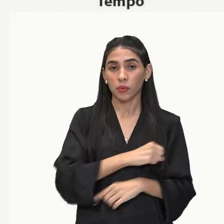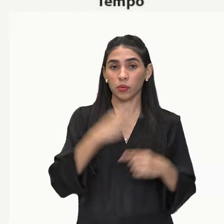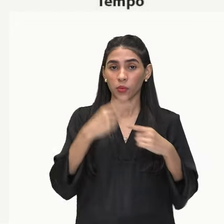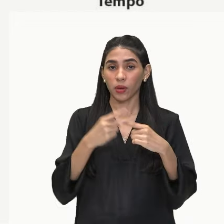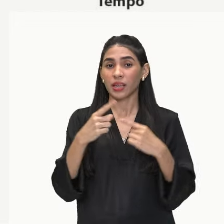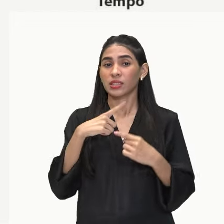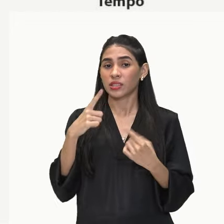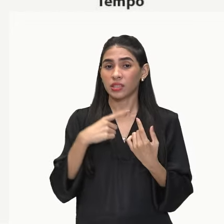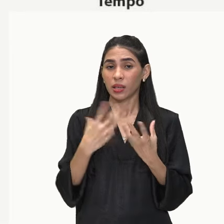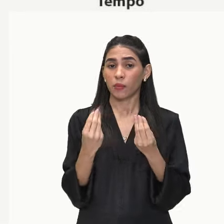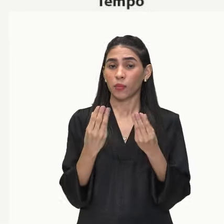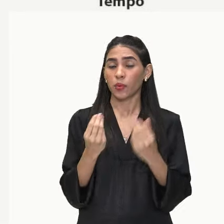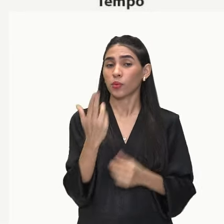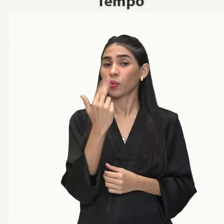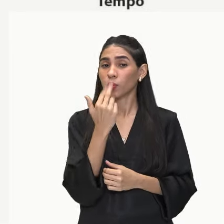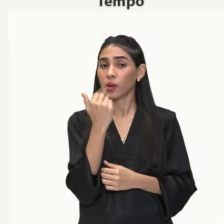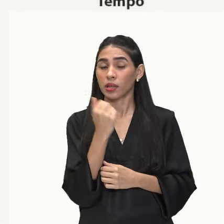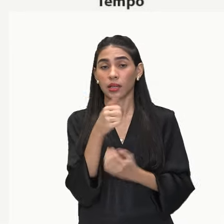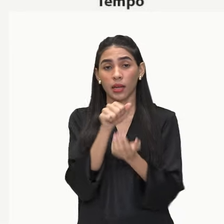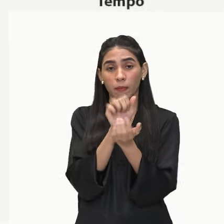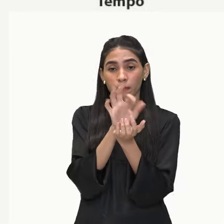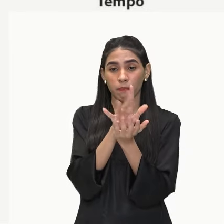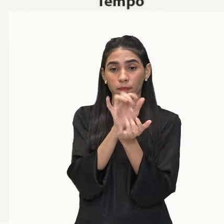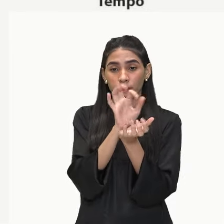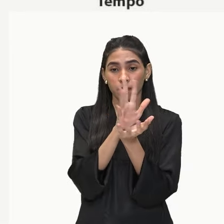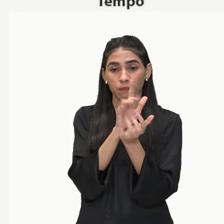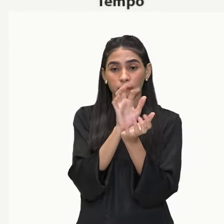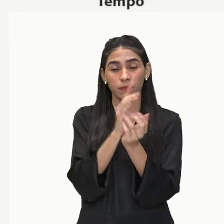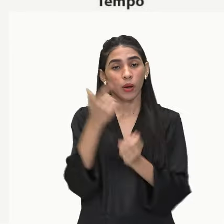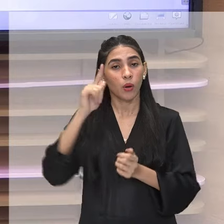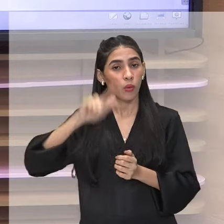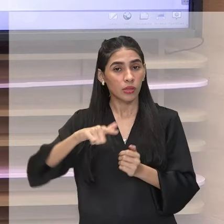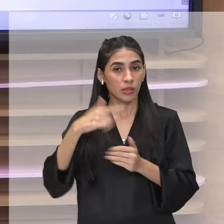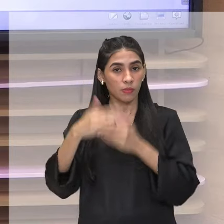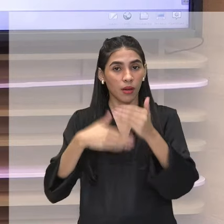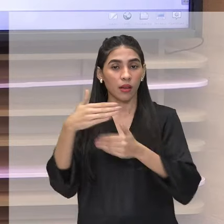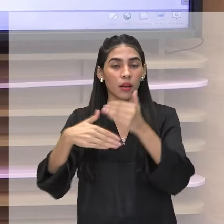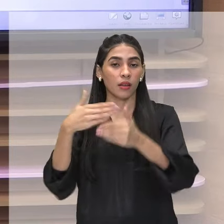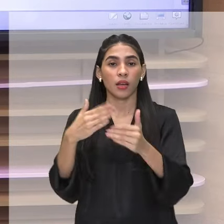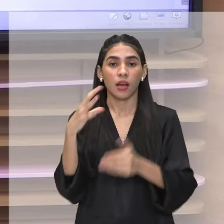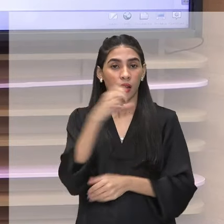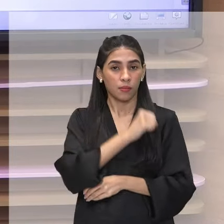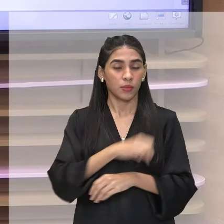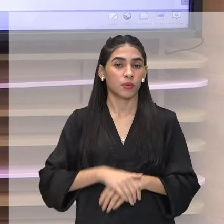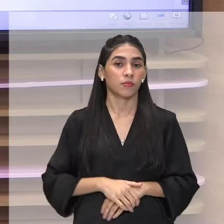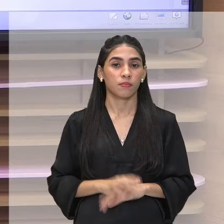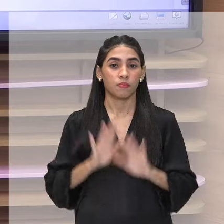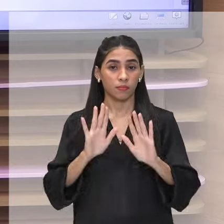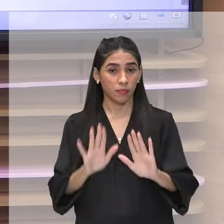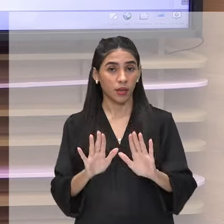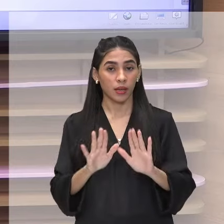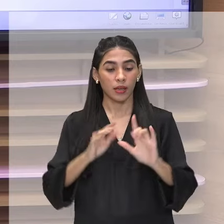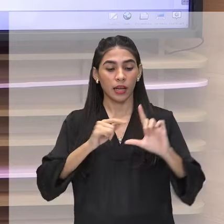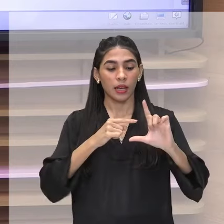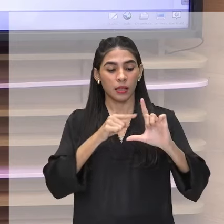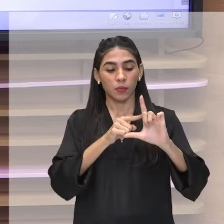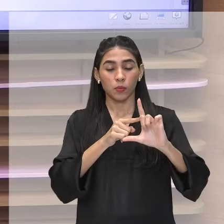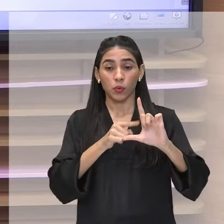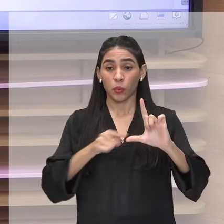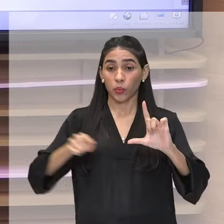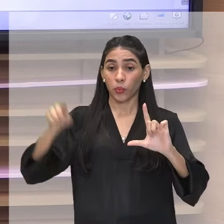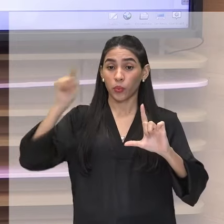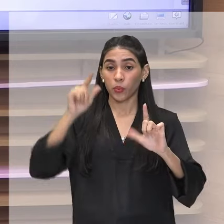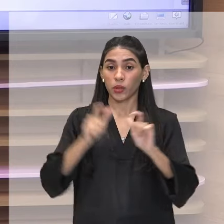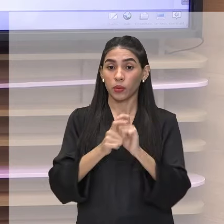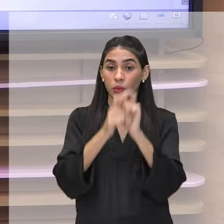nutrientes ali e as algas conseguiram crescer mais rapidamente. Só que assim como ela sobe muito rápido,